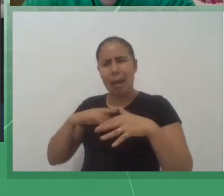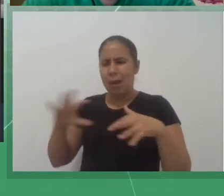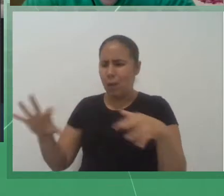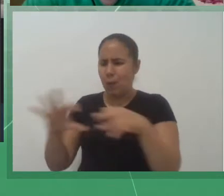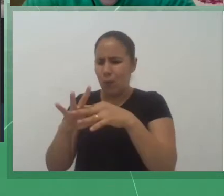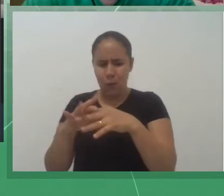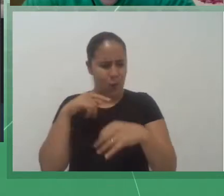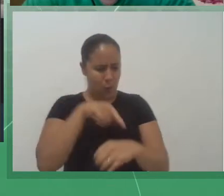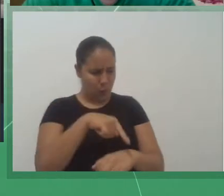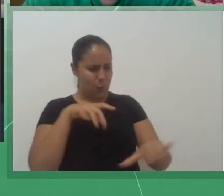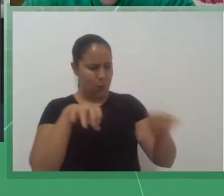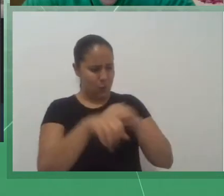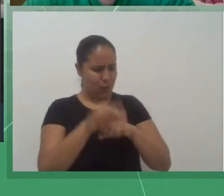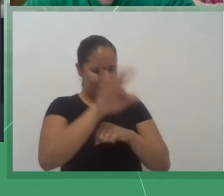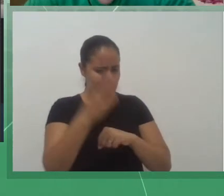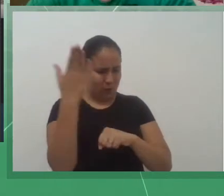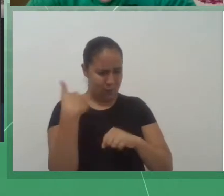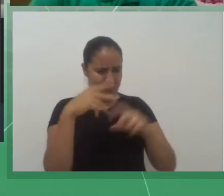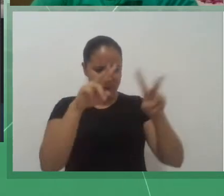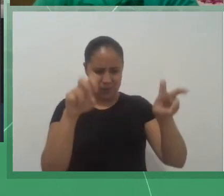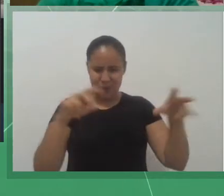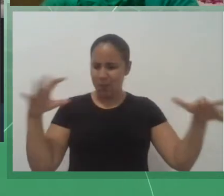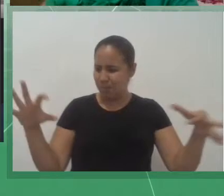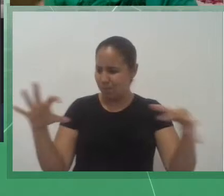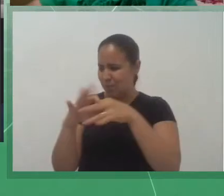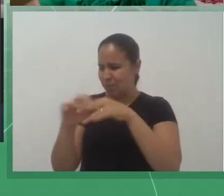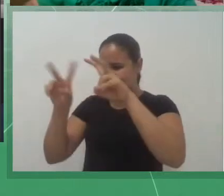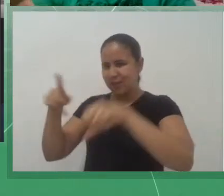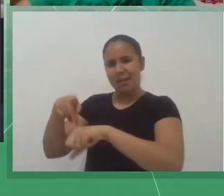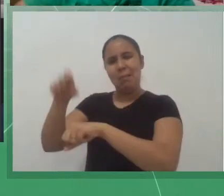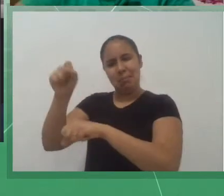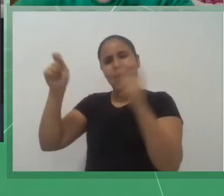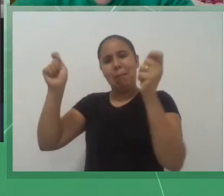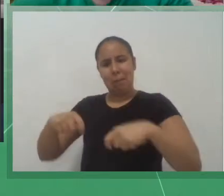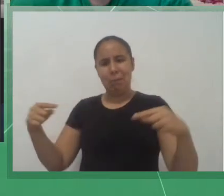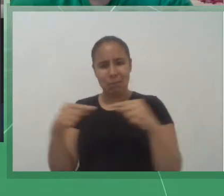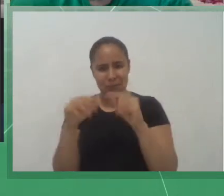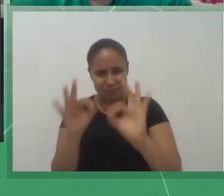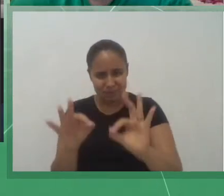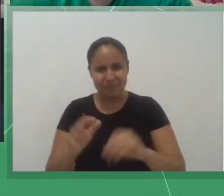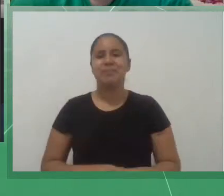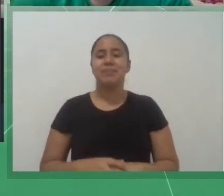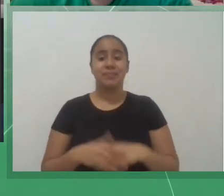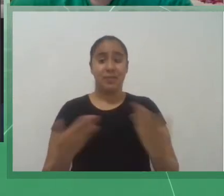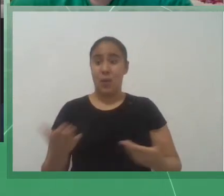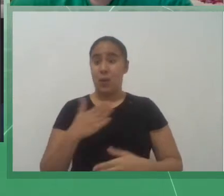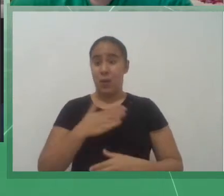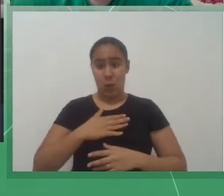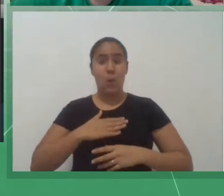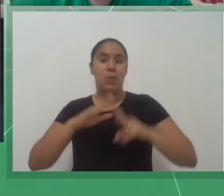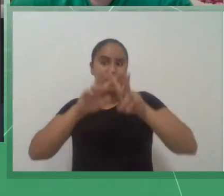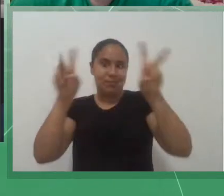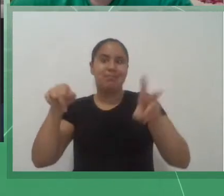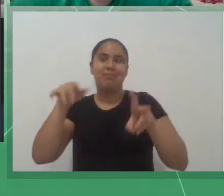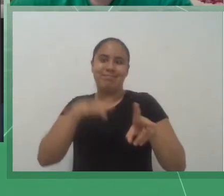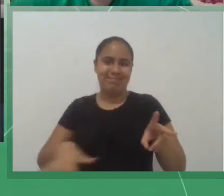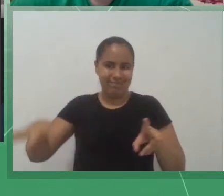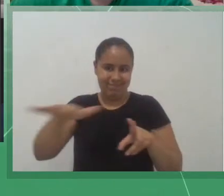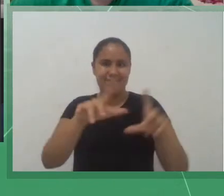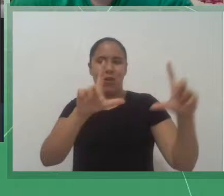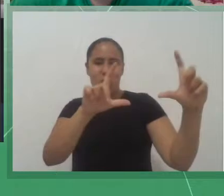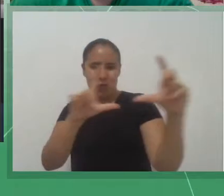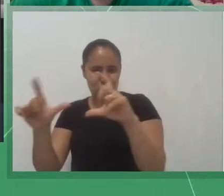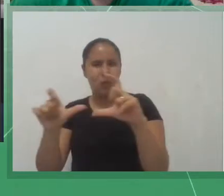graduação o terceiro ponto é a relevância com a área eu acredito que até vendo as apresentações dos colegas hoje